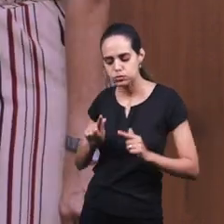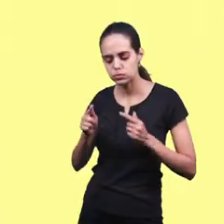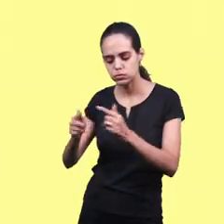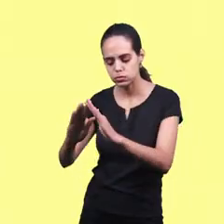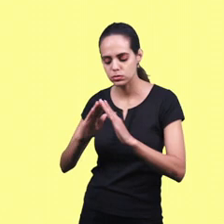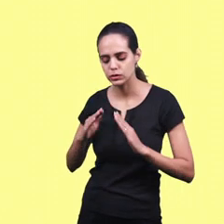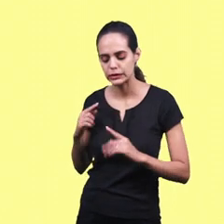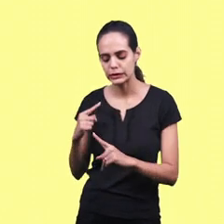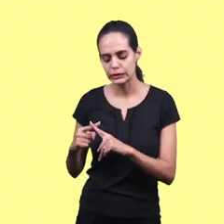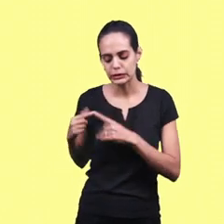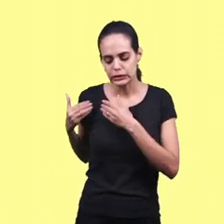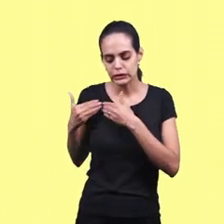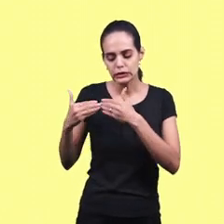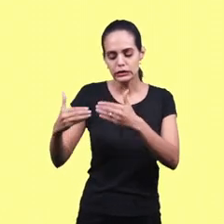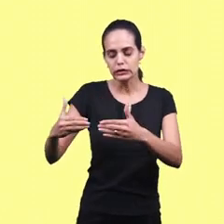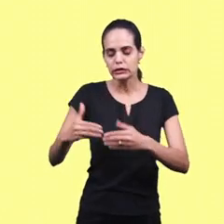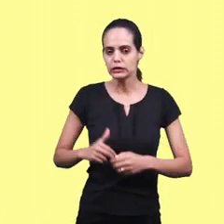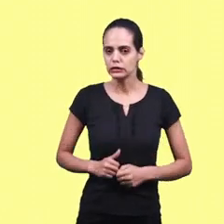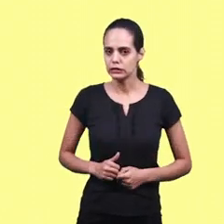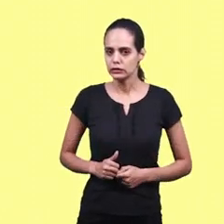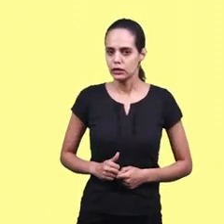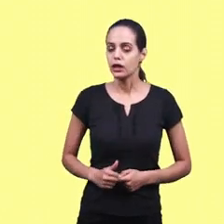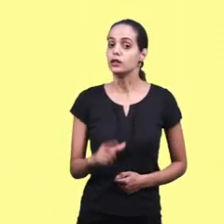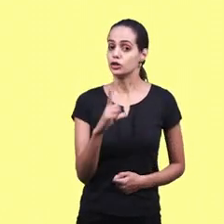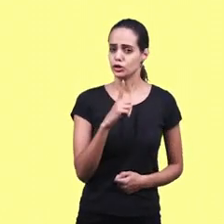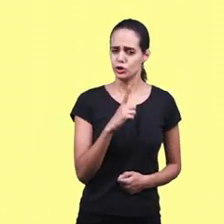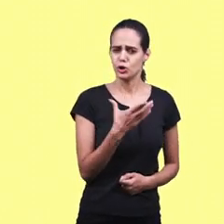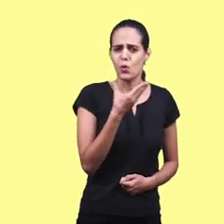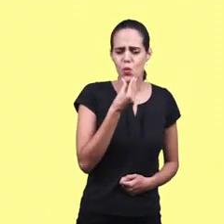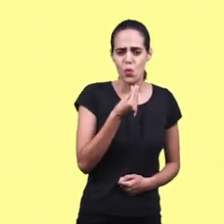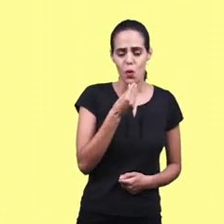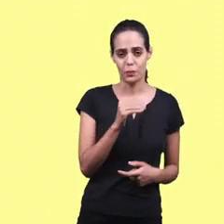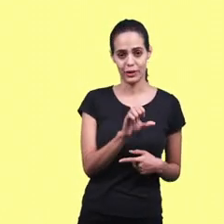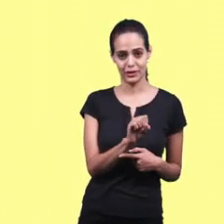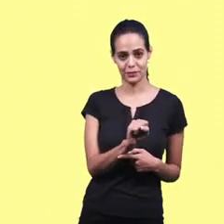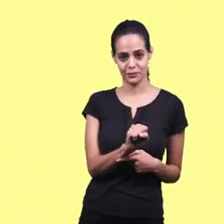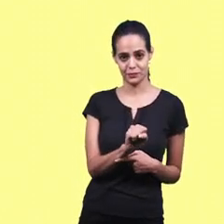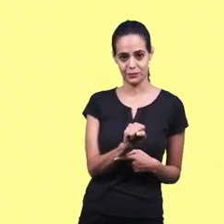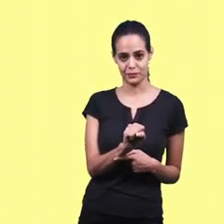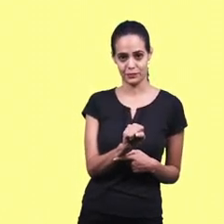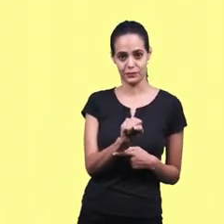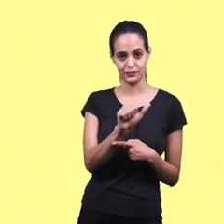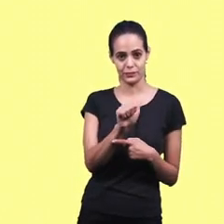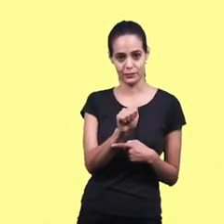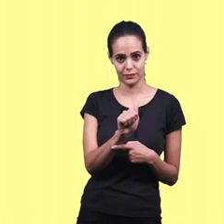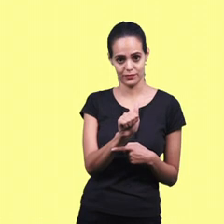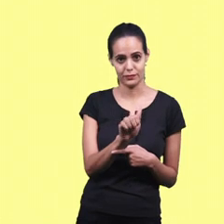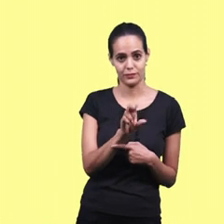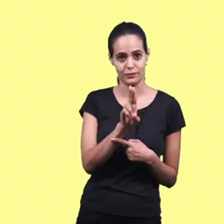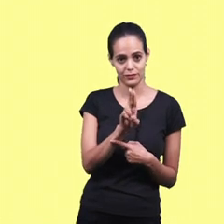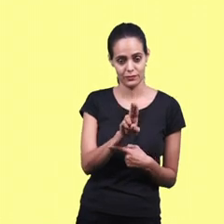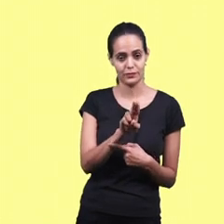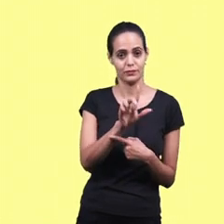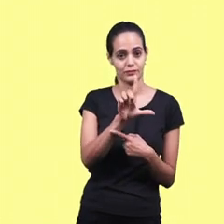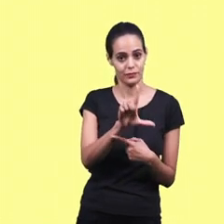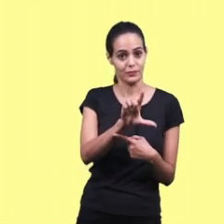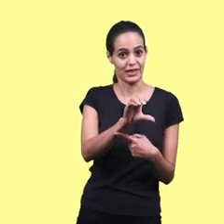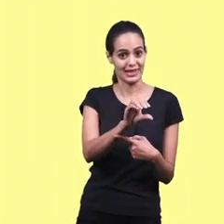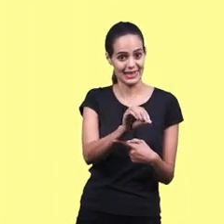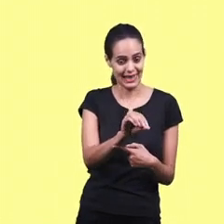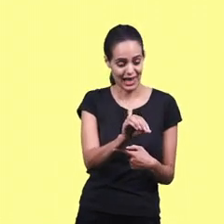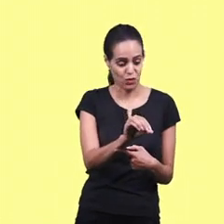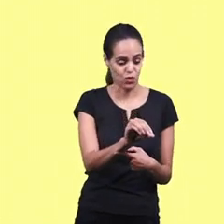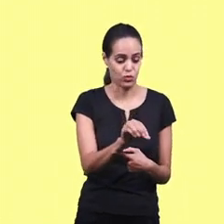dentre aqueles que perseguiam a igreja Havia um homem chamado Saulo E ele era